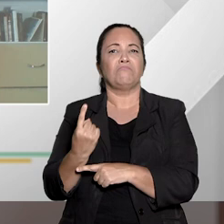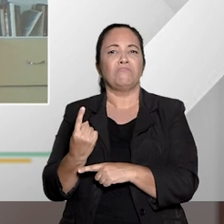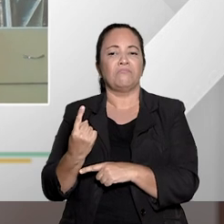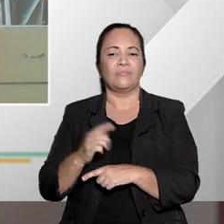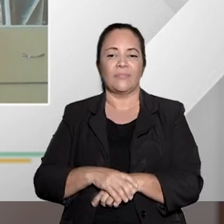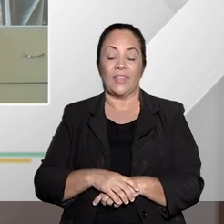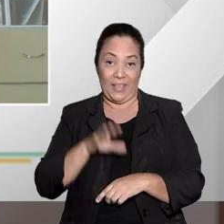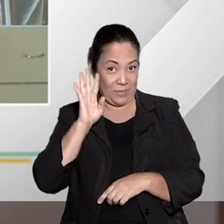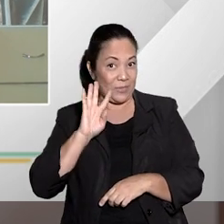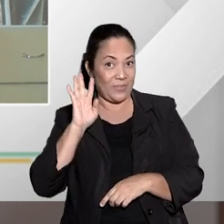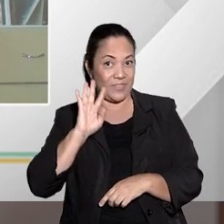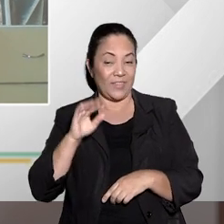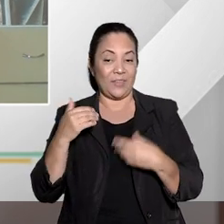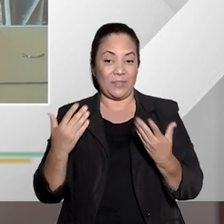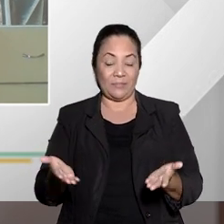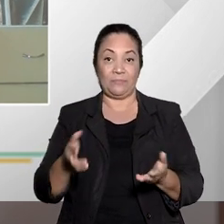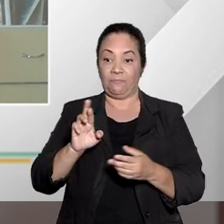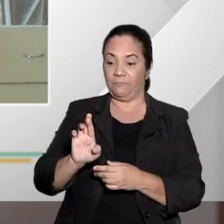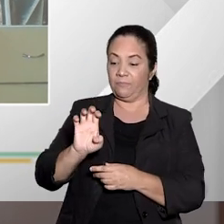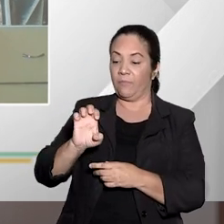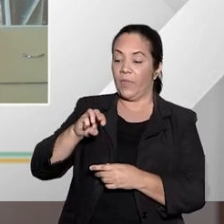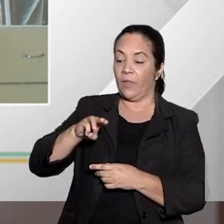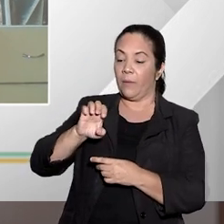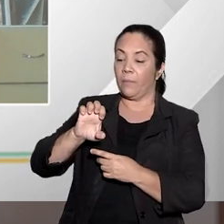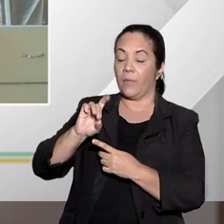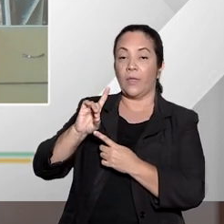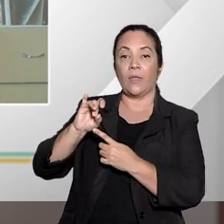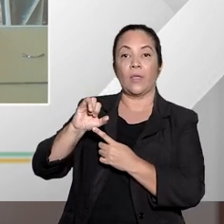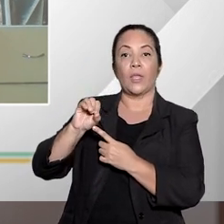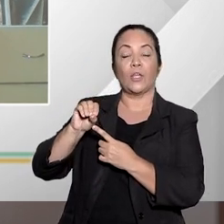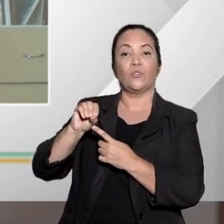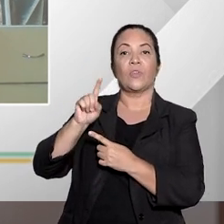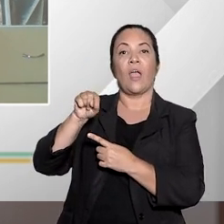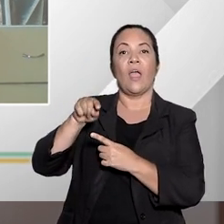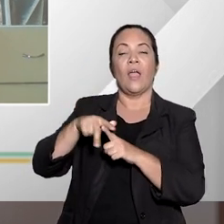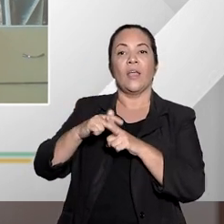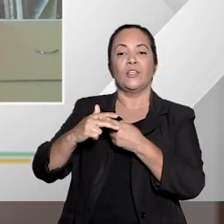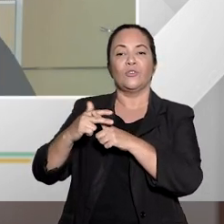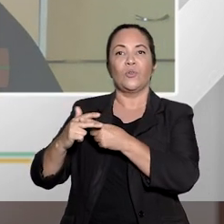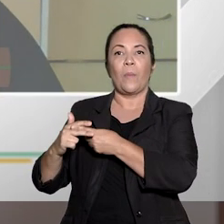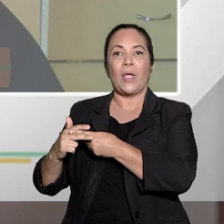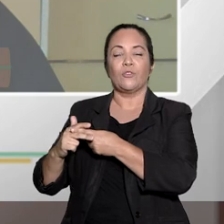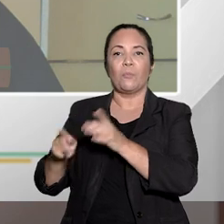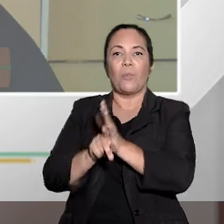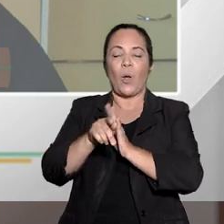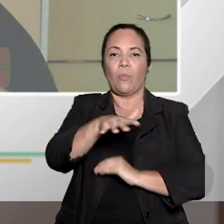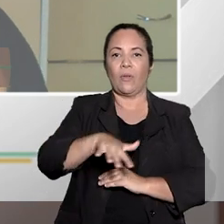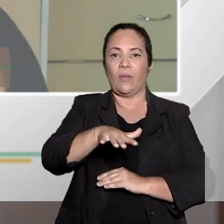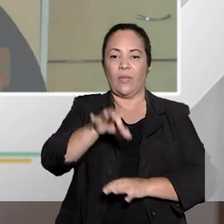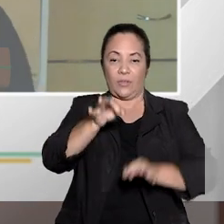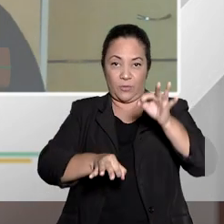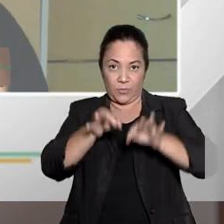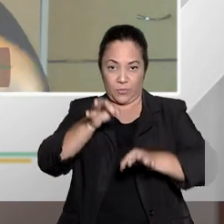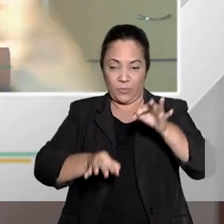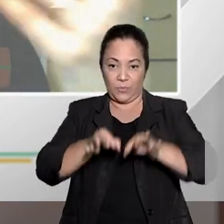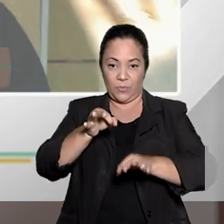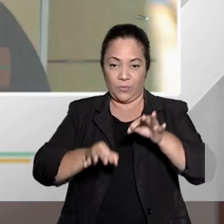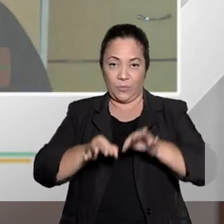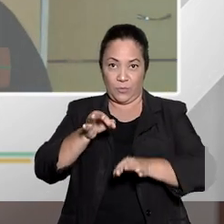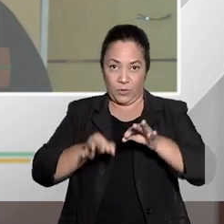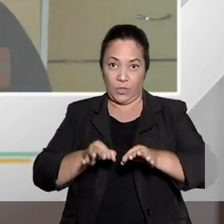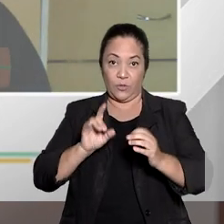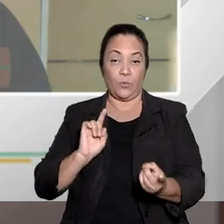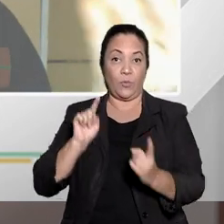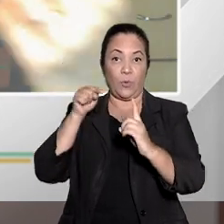Ah, isso é muito legal. Bom, os remédios constitucionais, eles são, assim, instrumentos jurídicos que têm, eu diria que talvez o